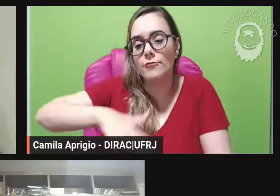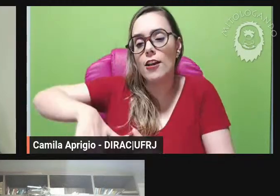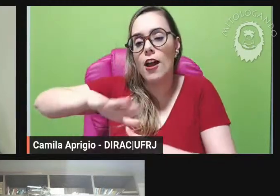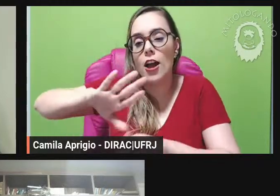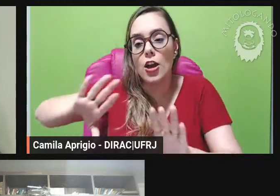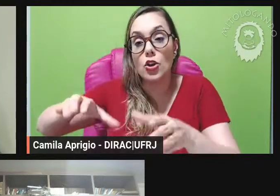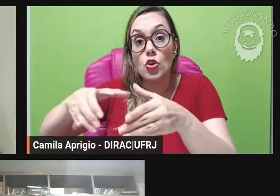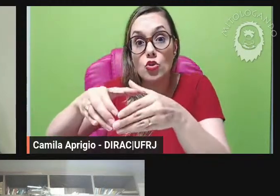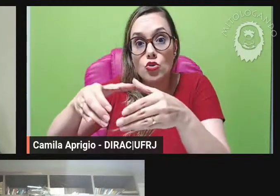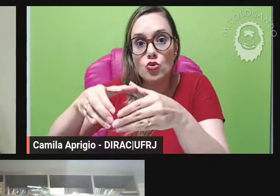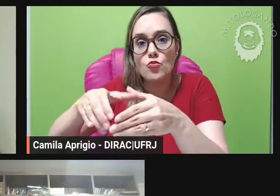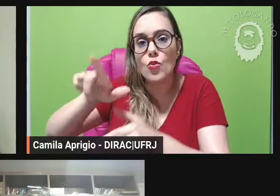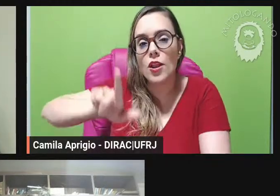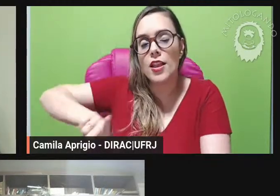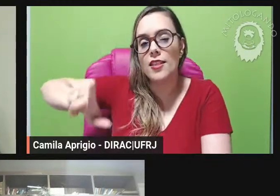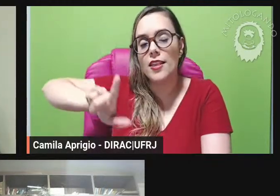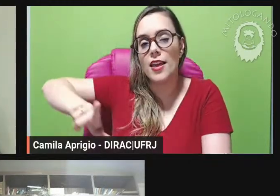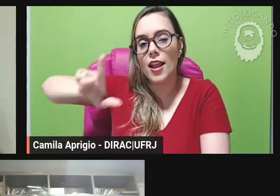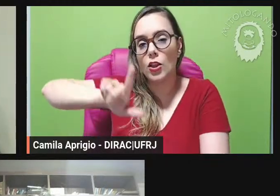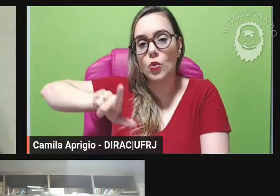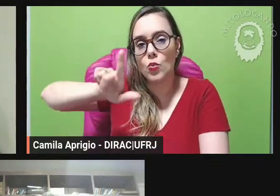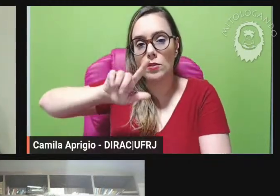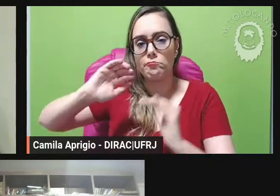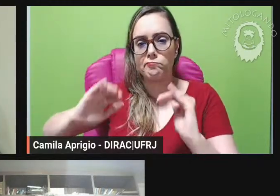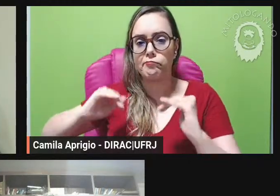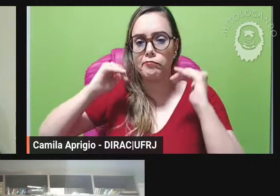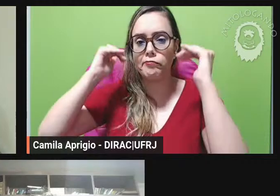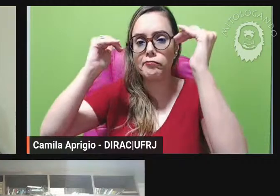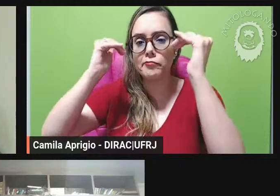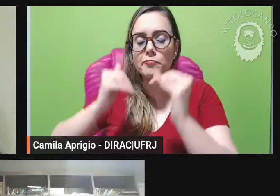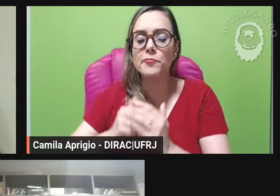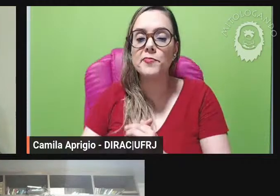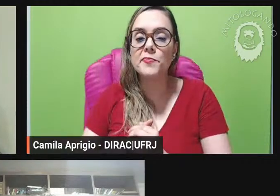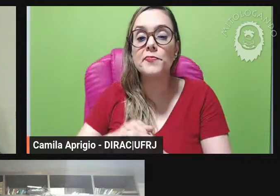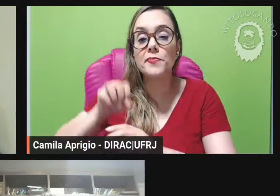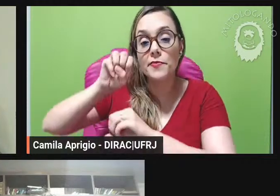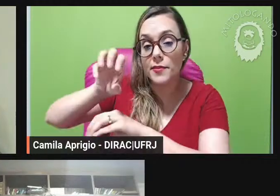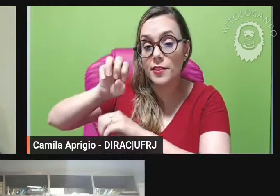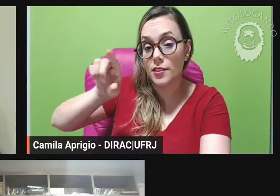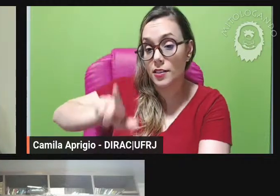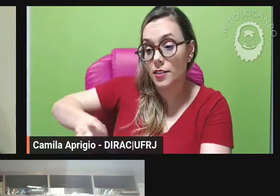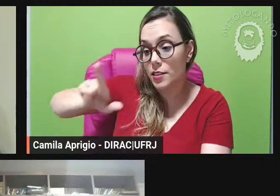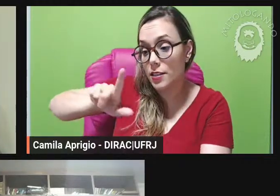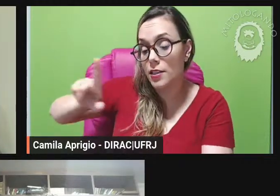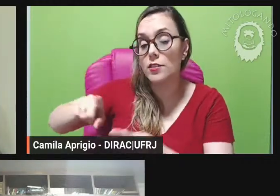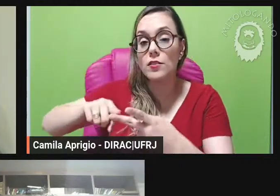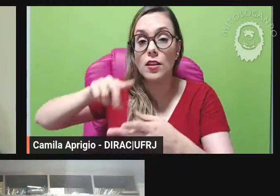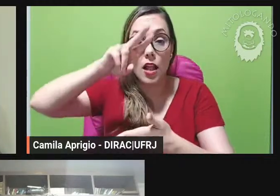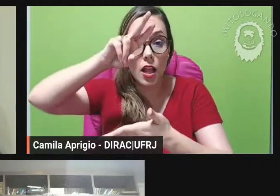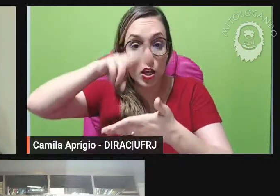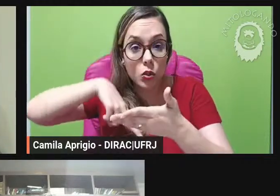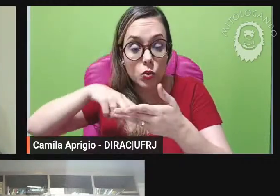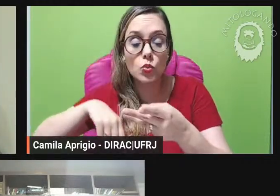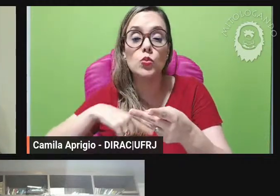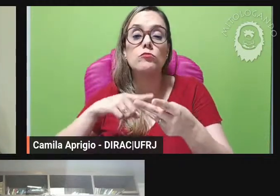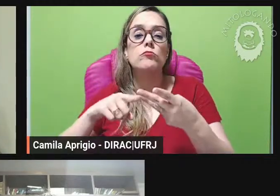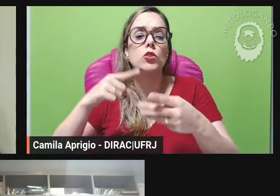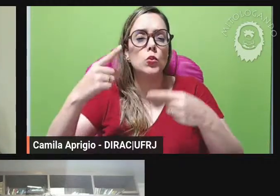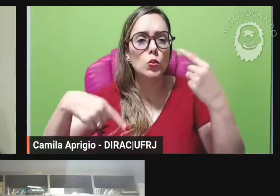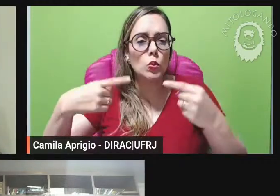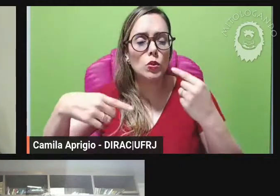e atua principalmente nos seguintes temas ensino de literatura leitura teorias e crítica da narrativa literatura